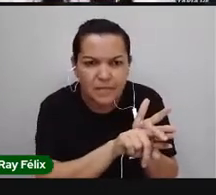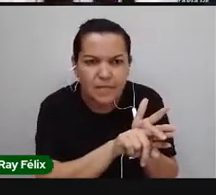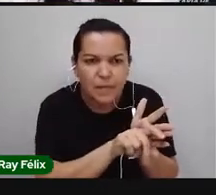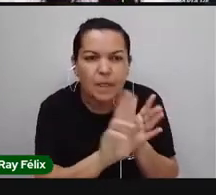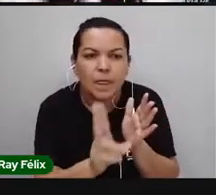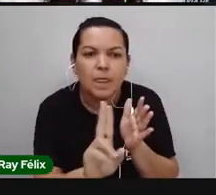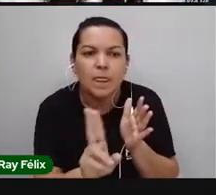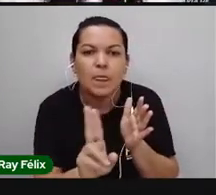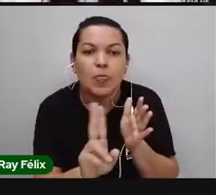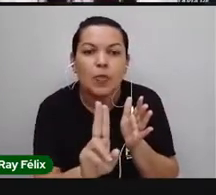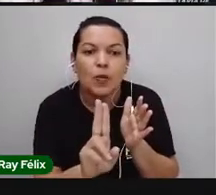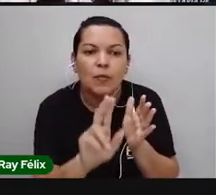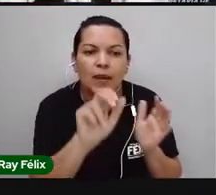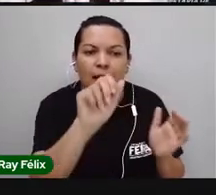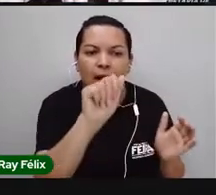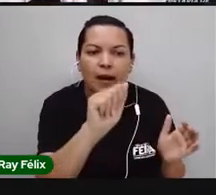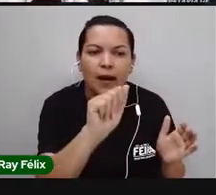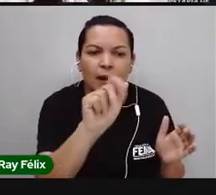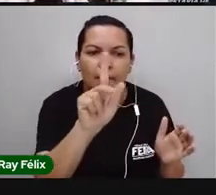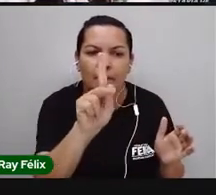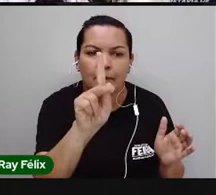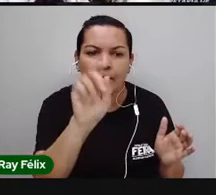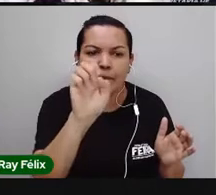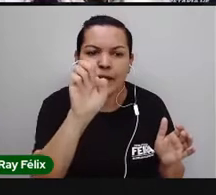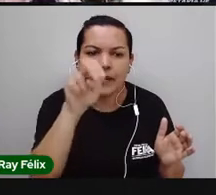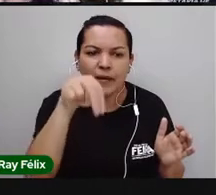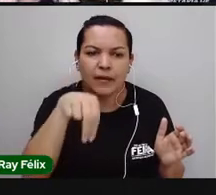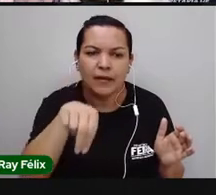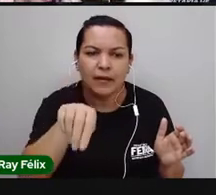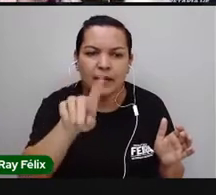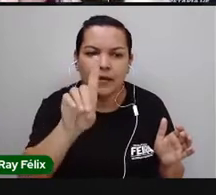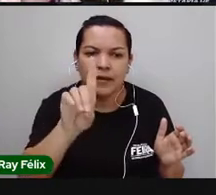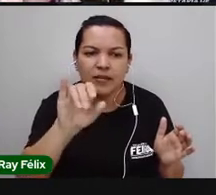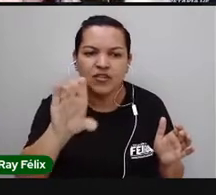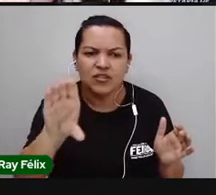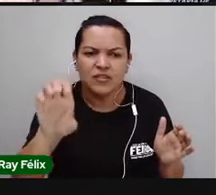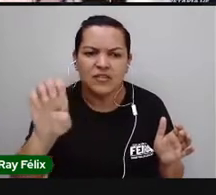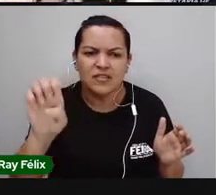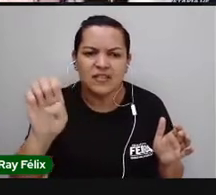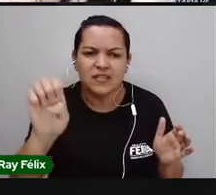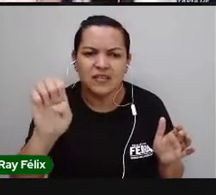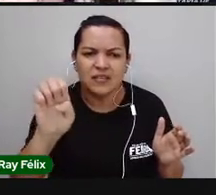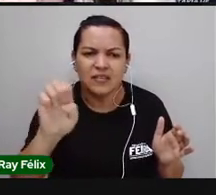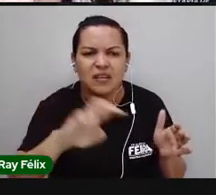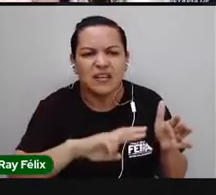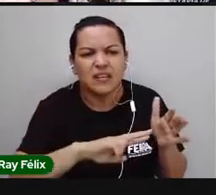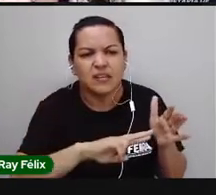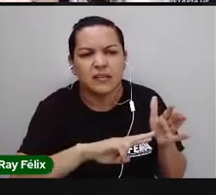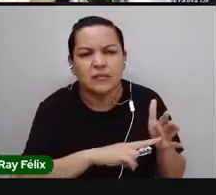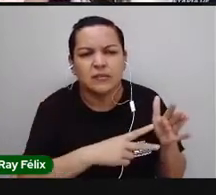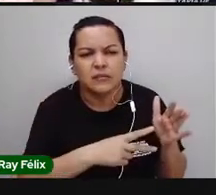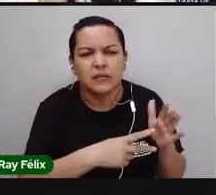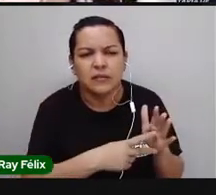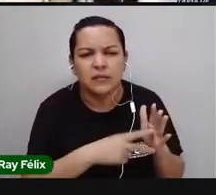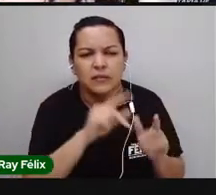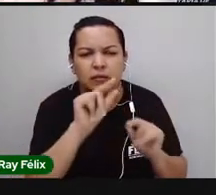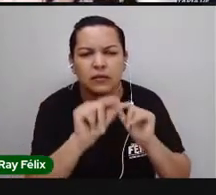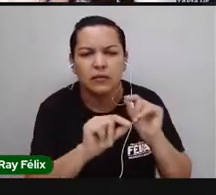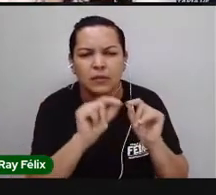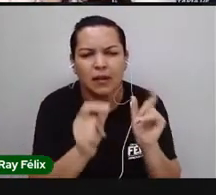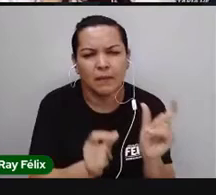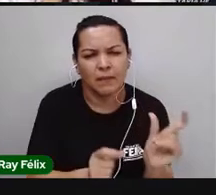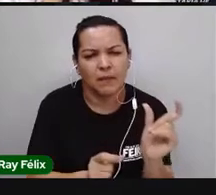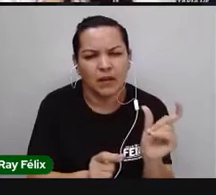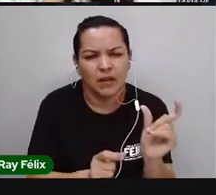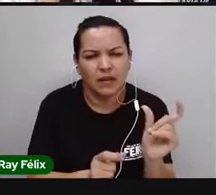apêndice. Vocês já ouviram falar de apêndice? Talvez não tenham ouvido falar essa palavra, apêndice. Mas eu tenho